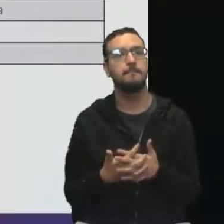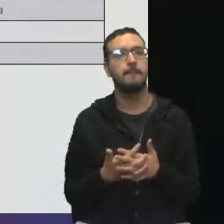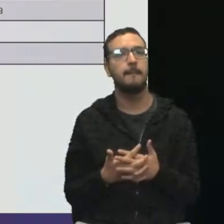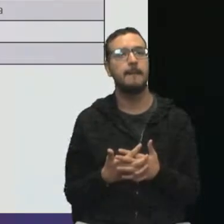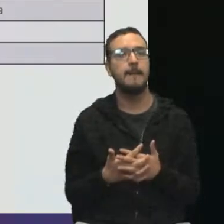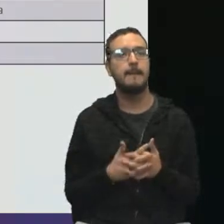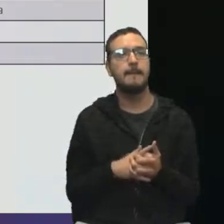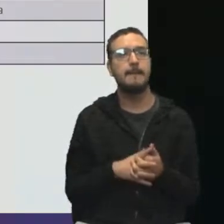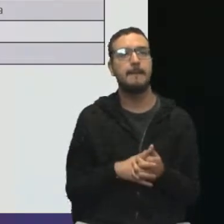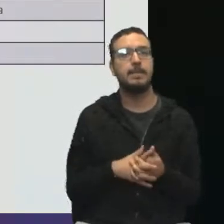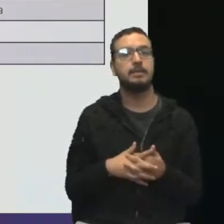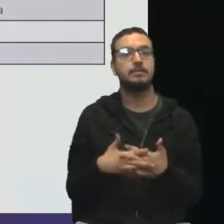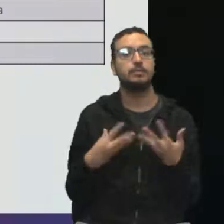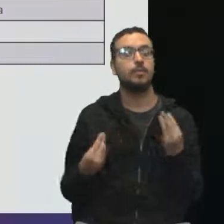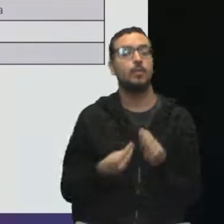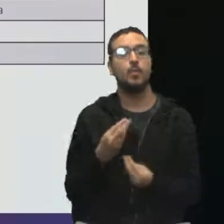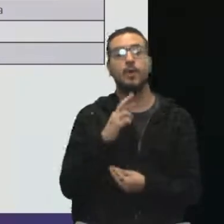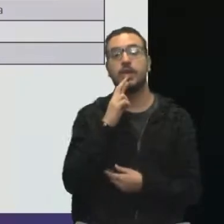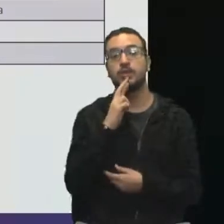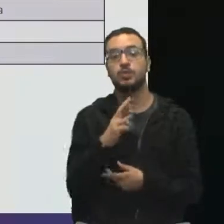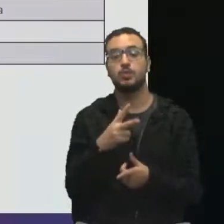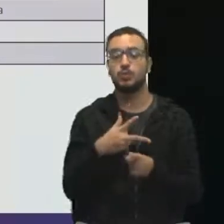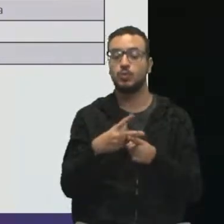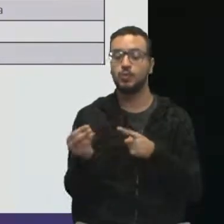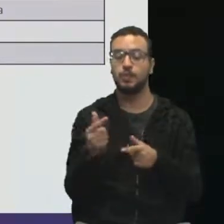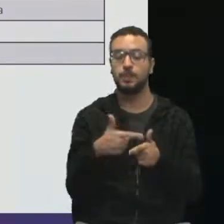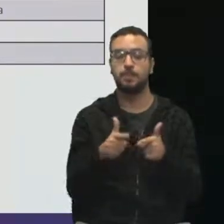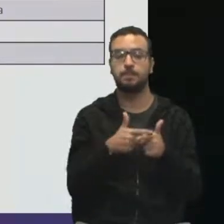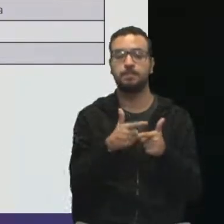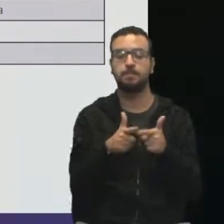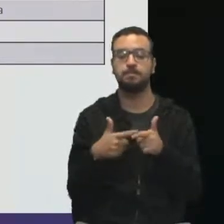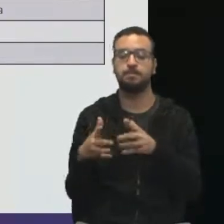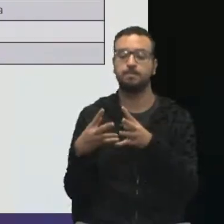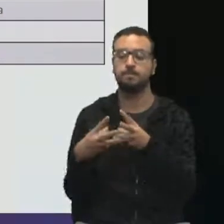os problemas. Como é que eu resolvo problemas?